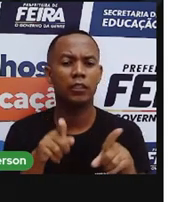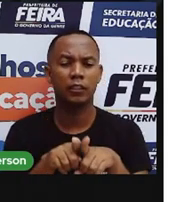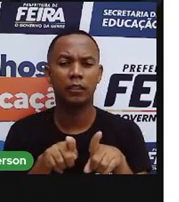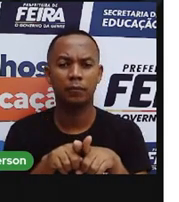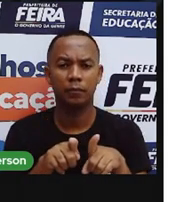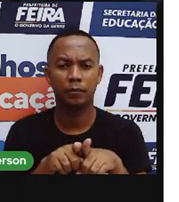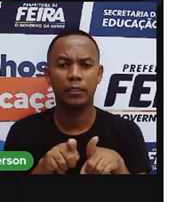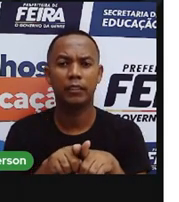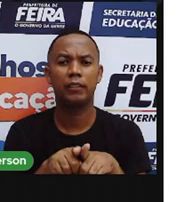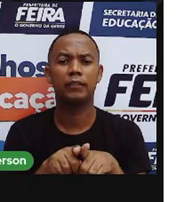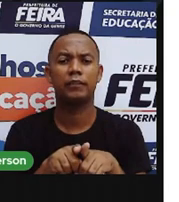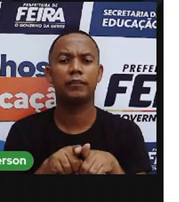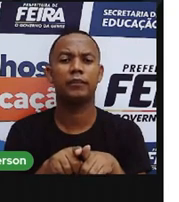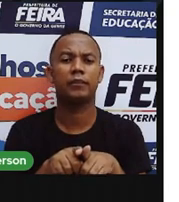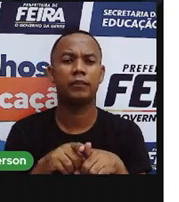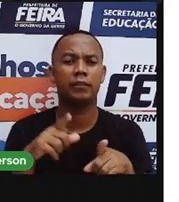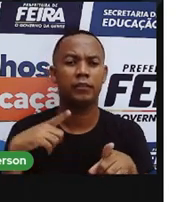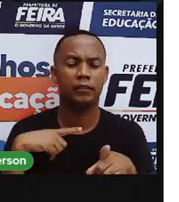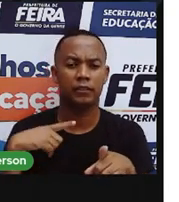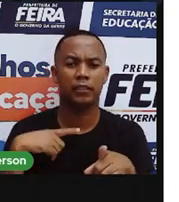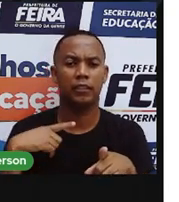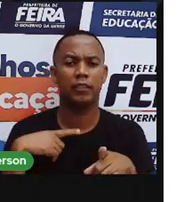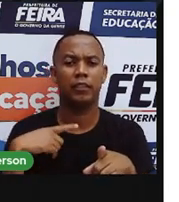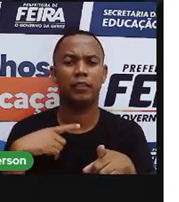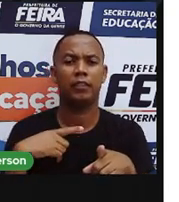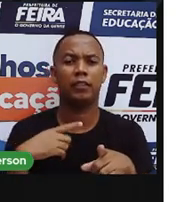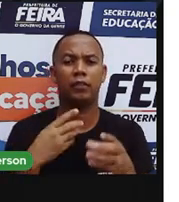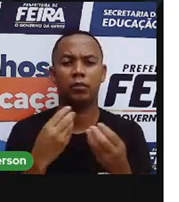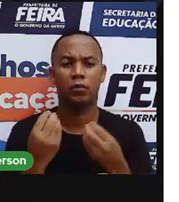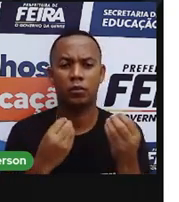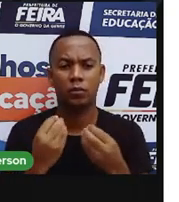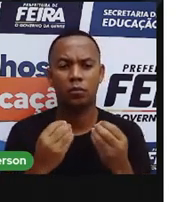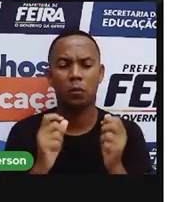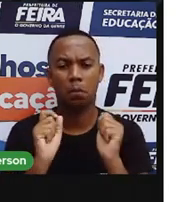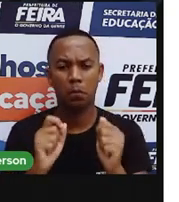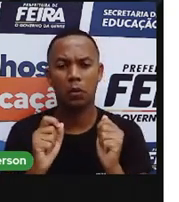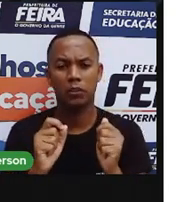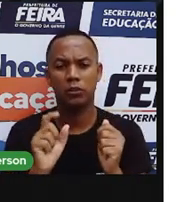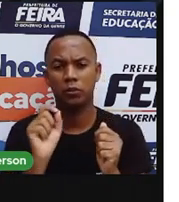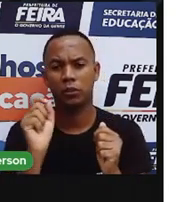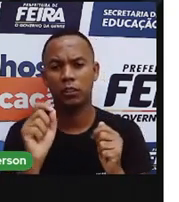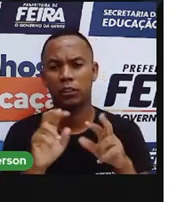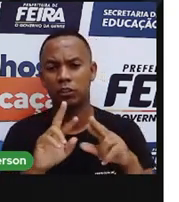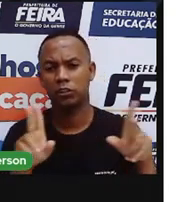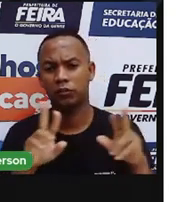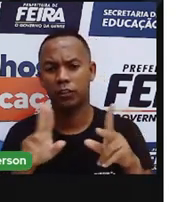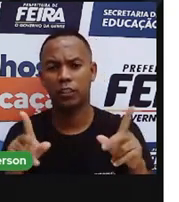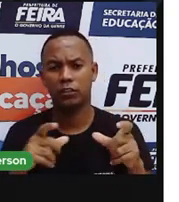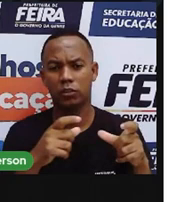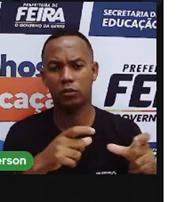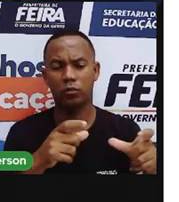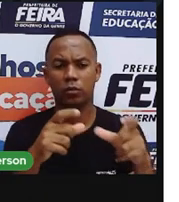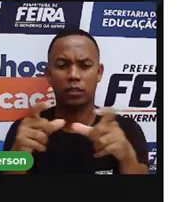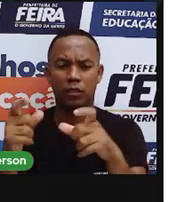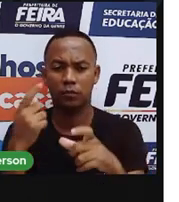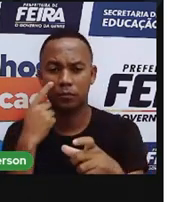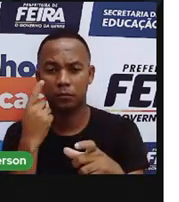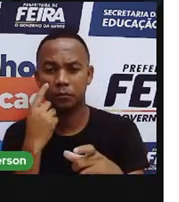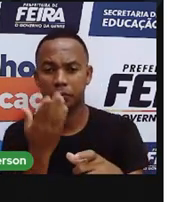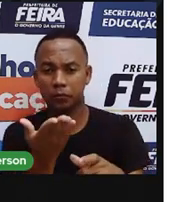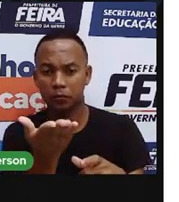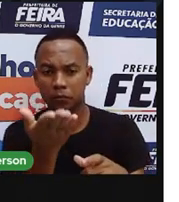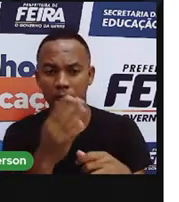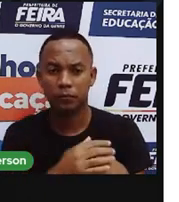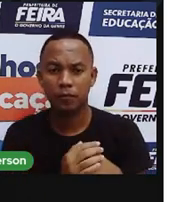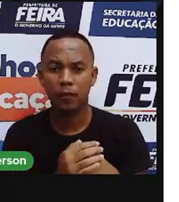infelizmente, né? Ela é bastante comum, ela pode ser classificada em diferentes tipos, né? Para facilitar